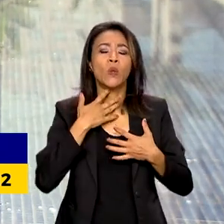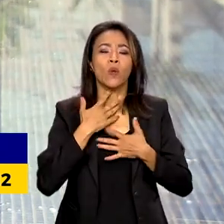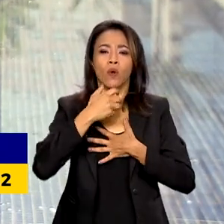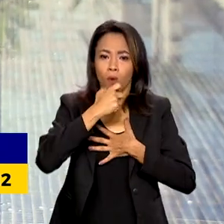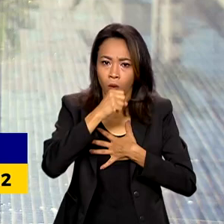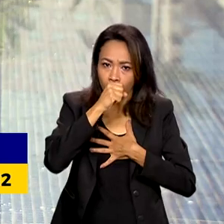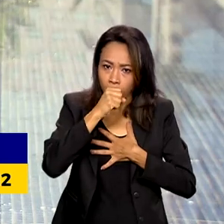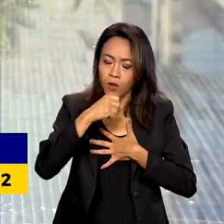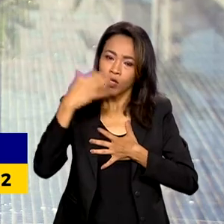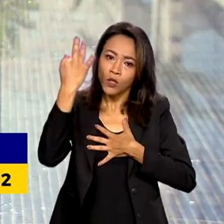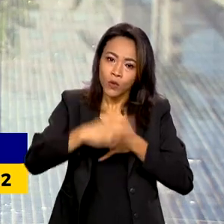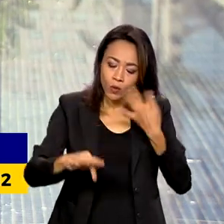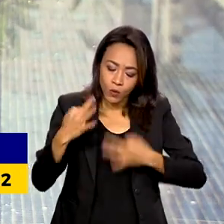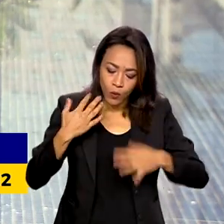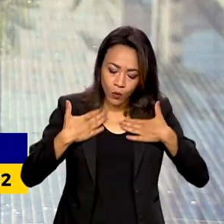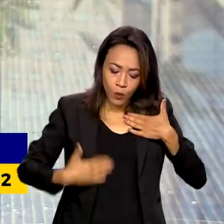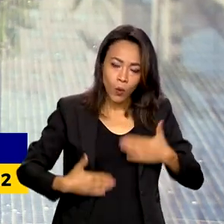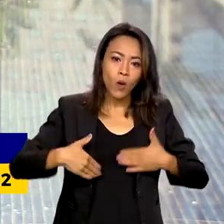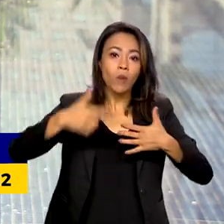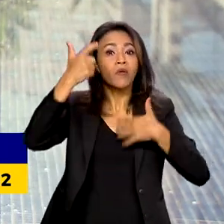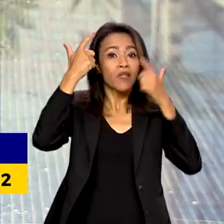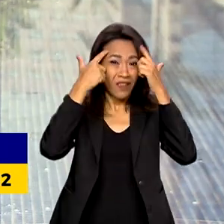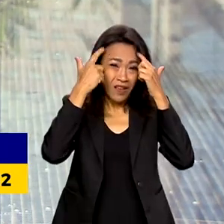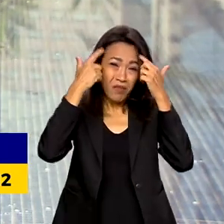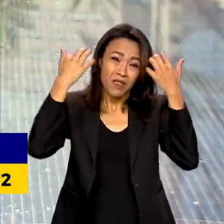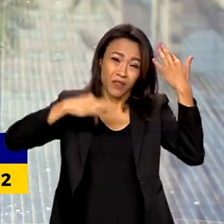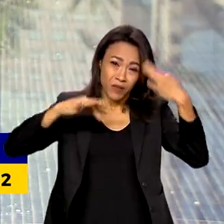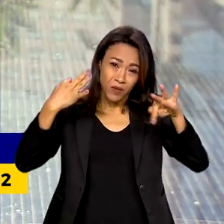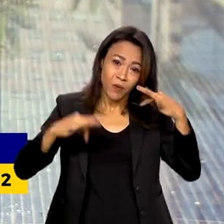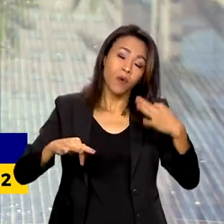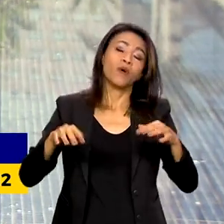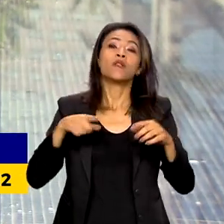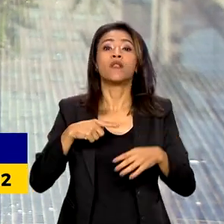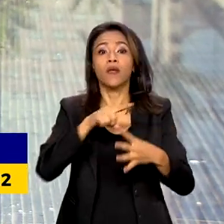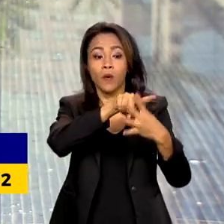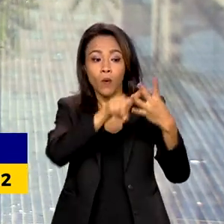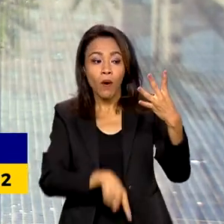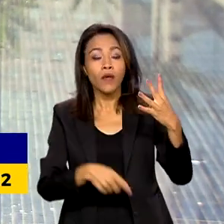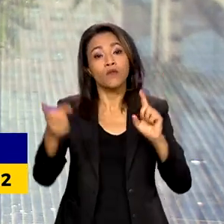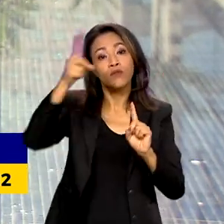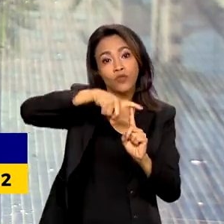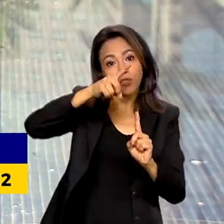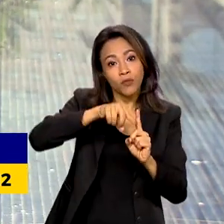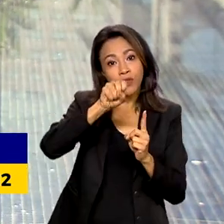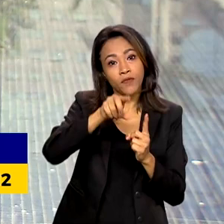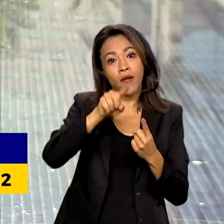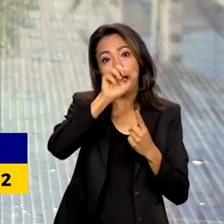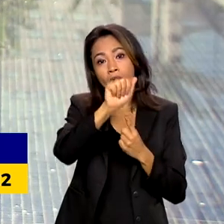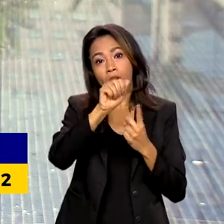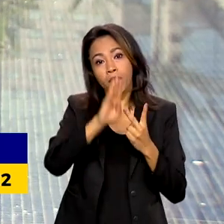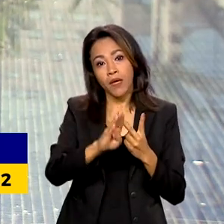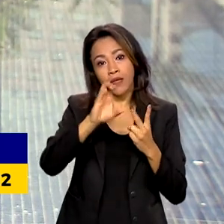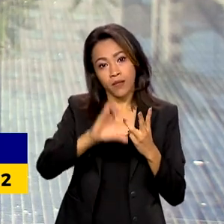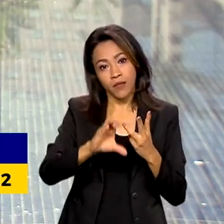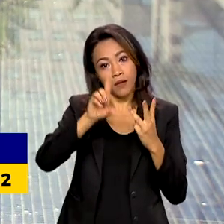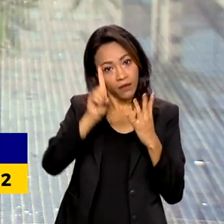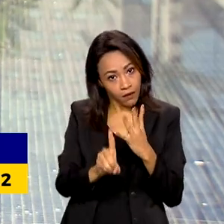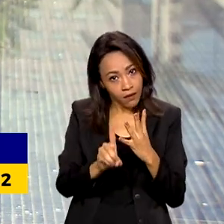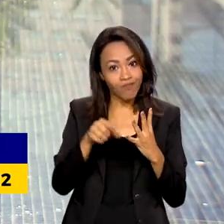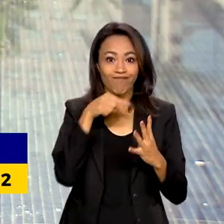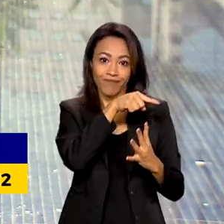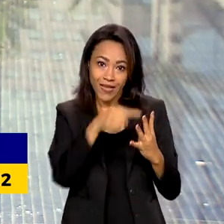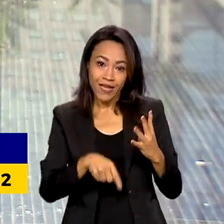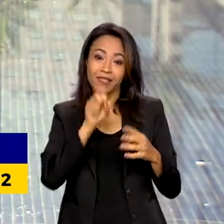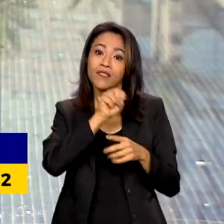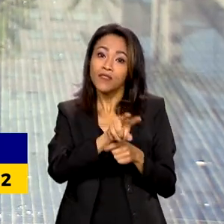dor no corpo e dor de cabeça. Atualmente existem quatro tipos de vírus da gripe, A, B, C e D. Os